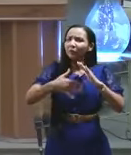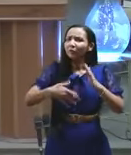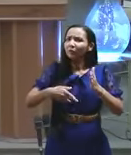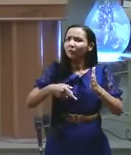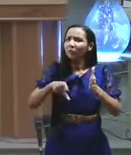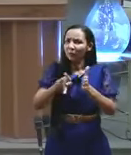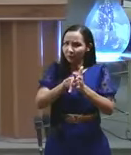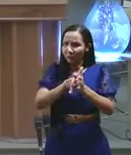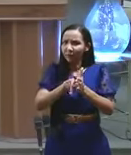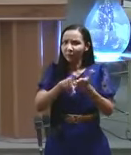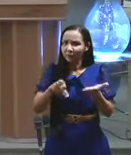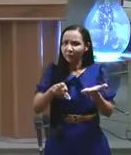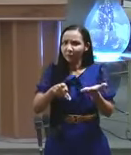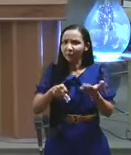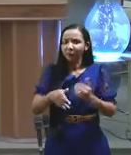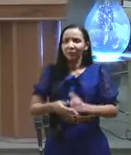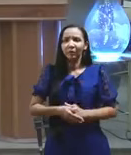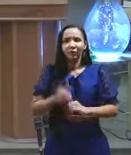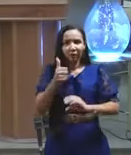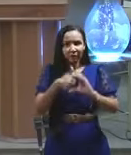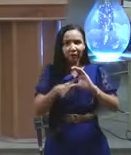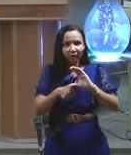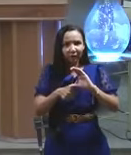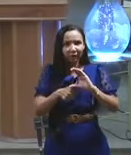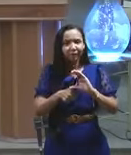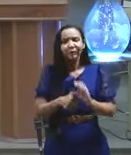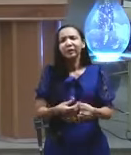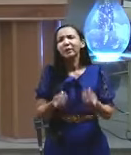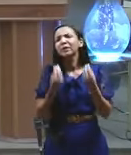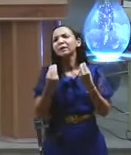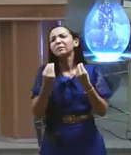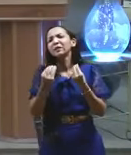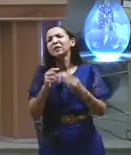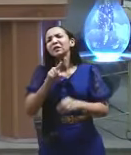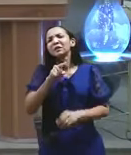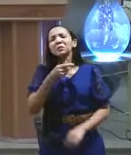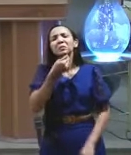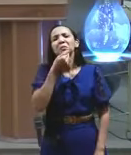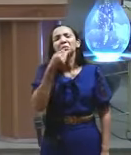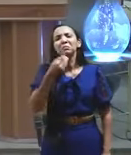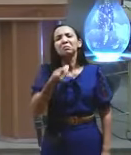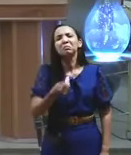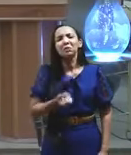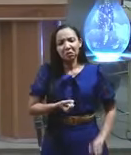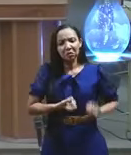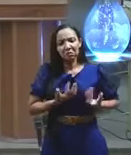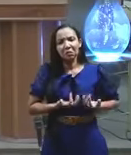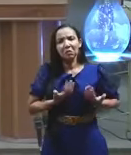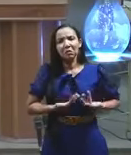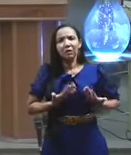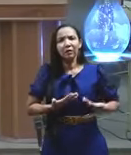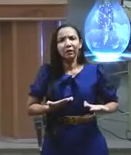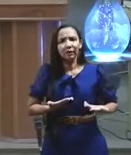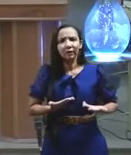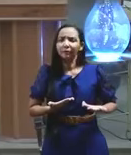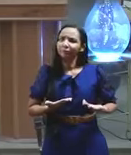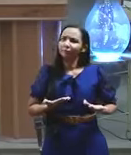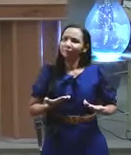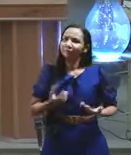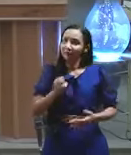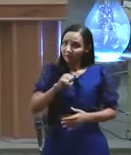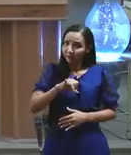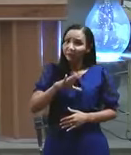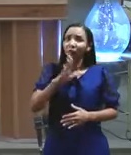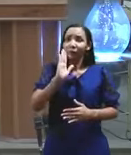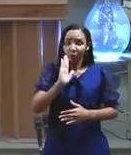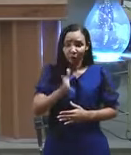porque se dentro de mim tem um rio eu tenho vida eu tenho alegria então queridos Jesus chegou a